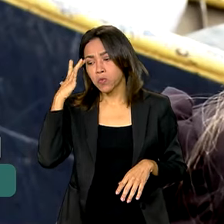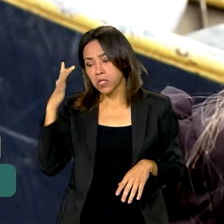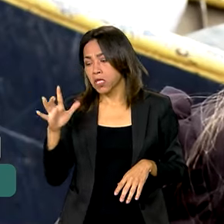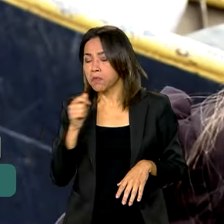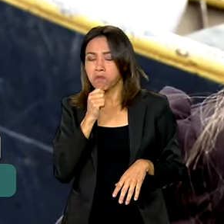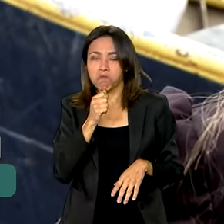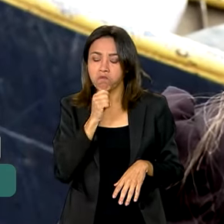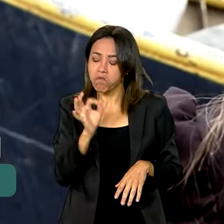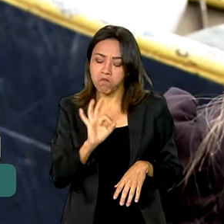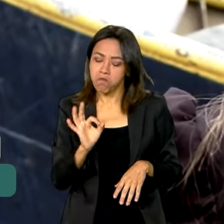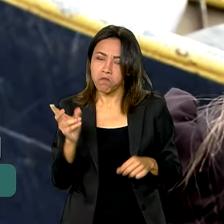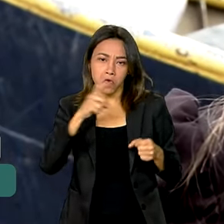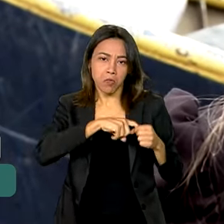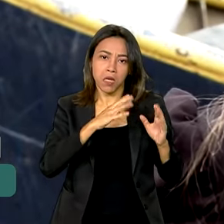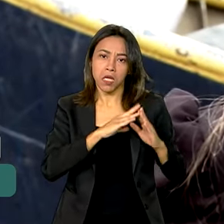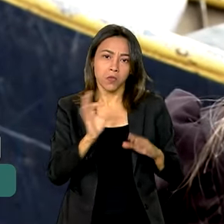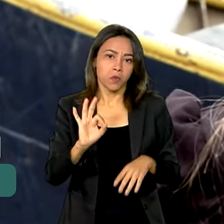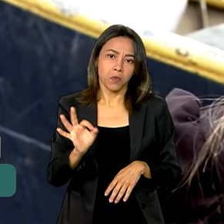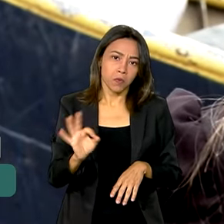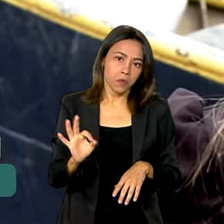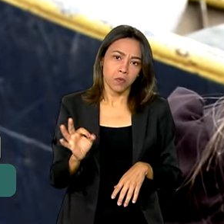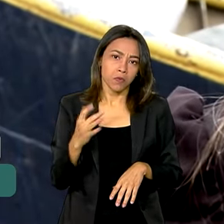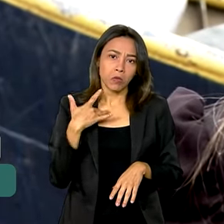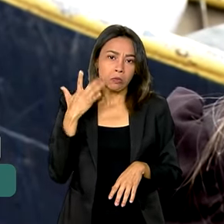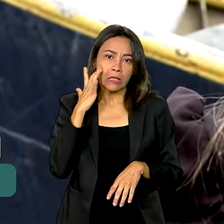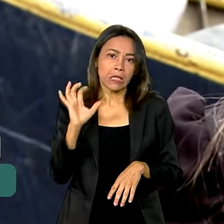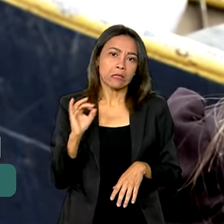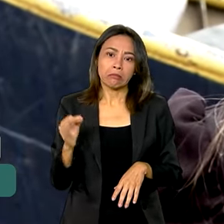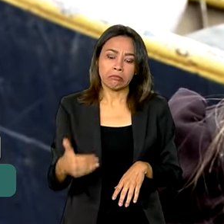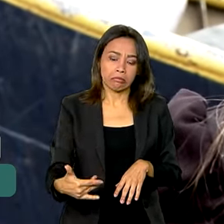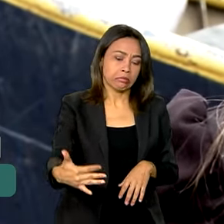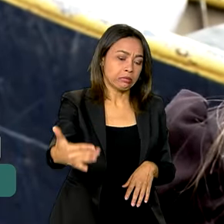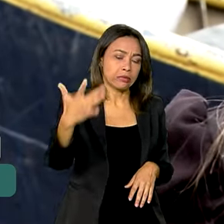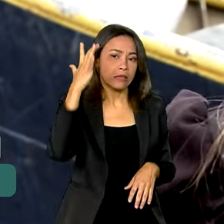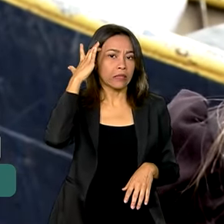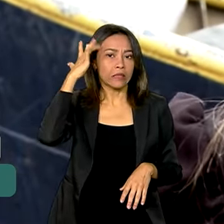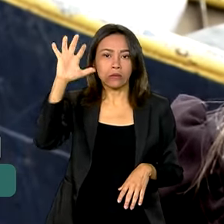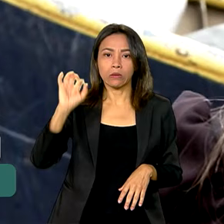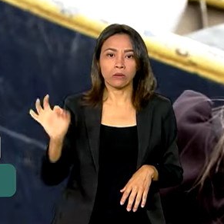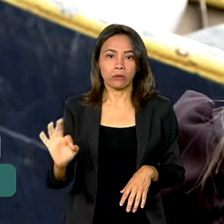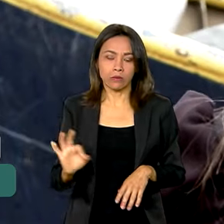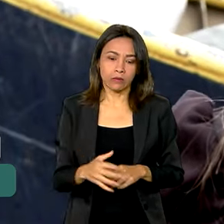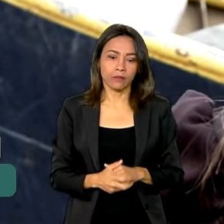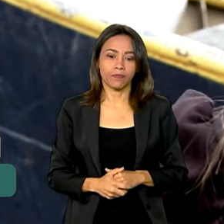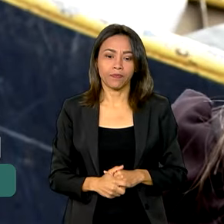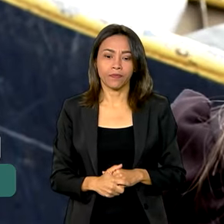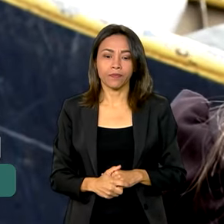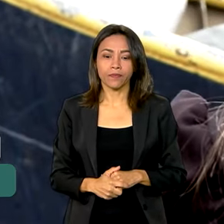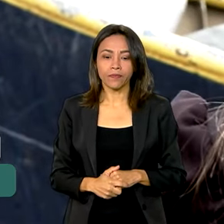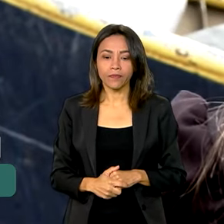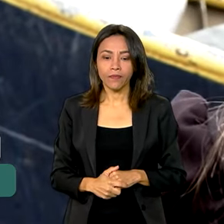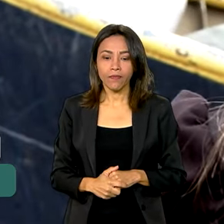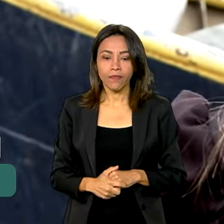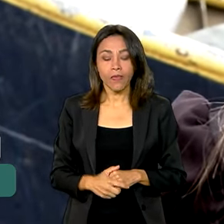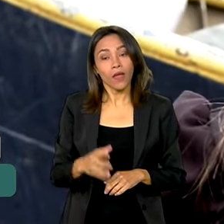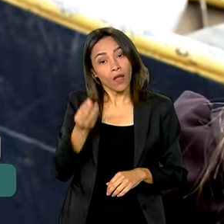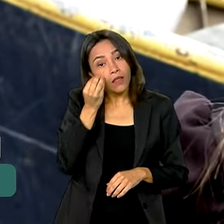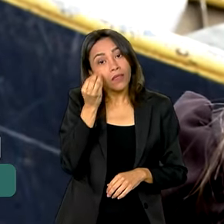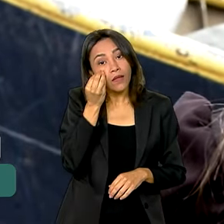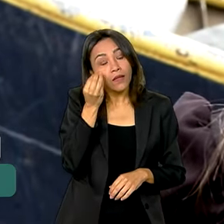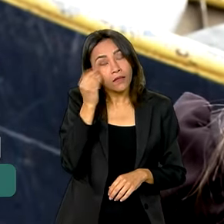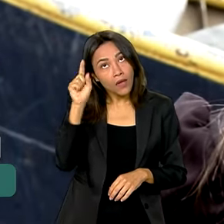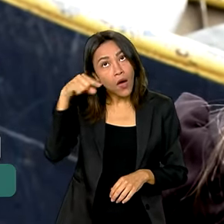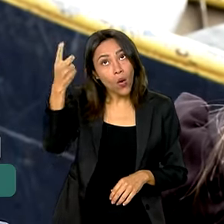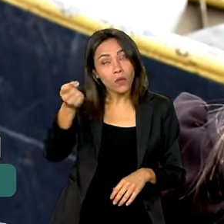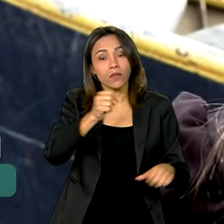pelo enquanto. Nenhuma. Nenhuma previsão. No momento, nenhuma. Enquanto isso? Até pretendo, na semana